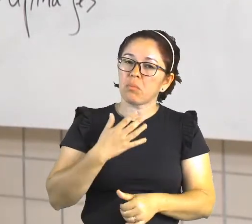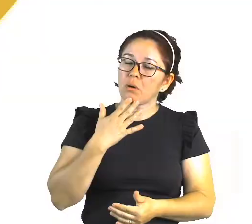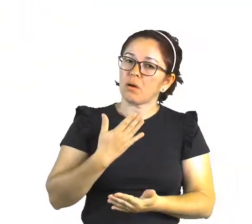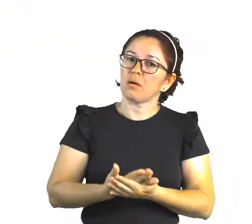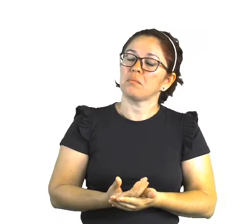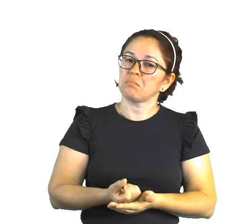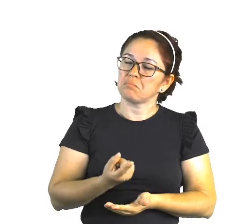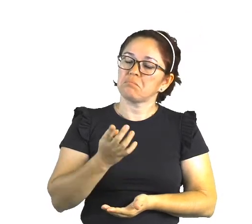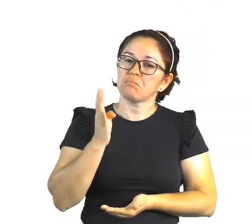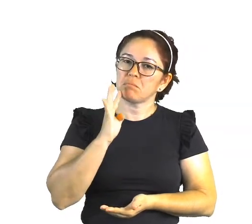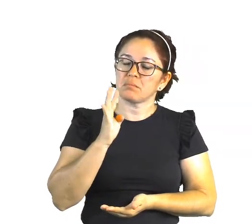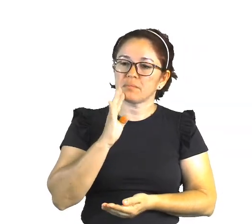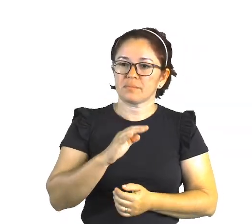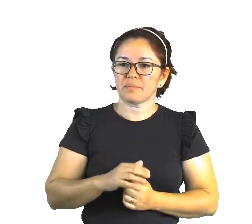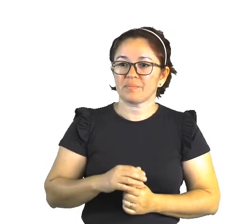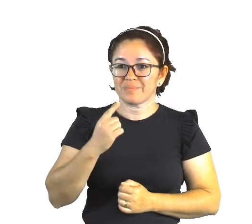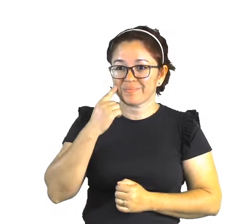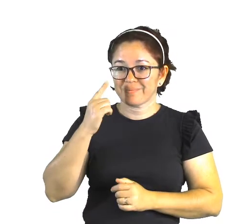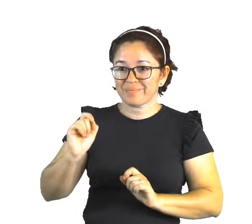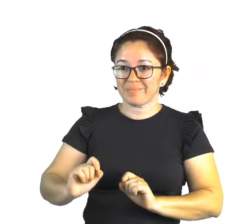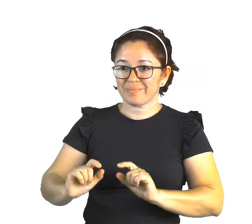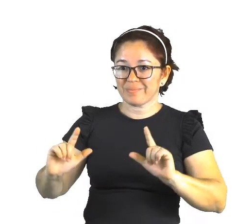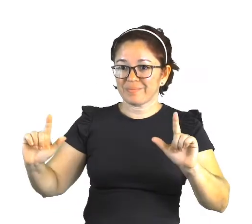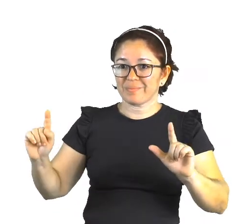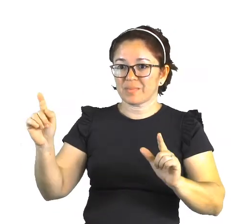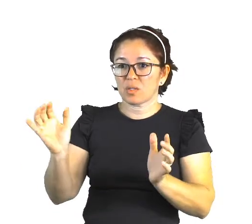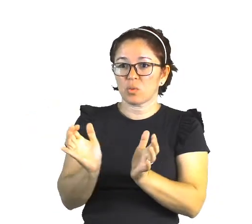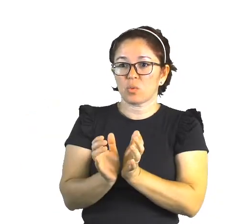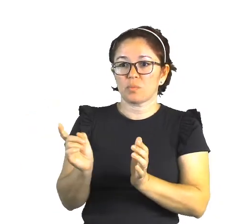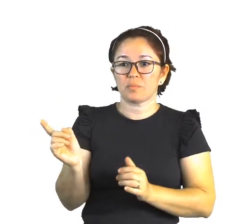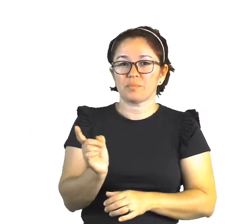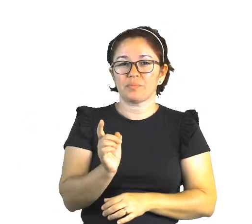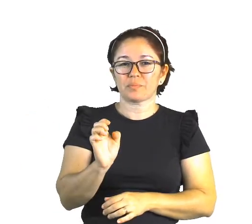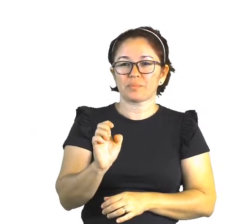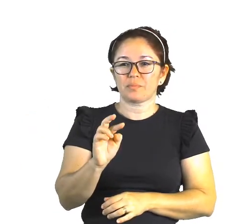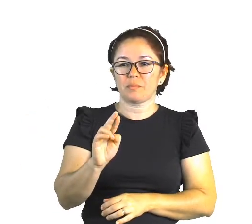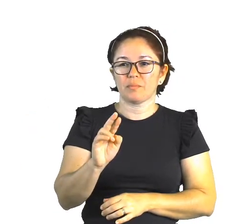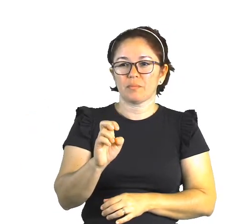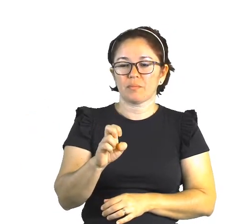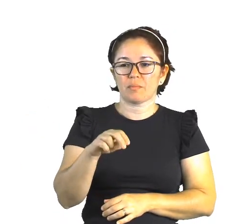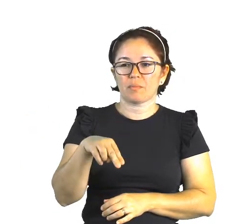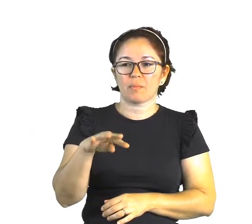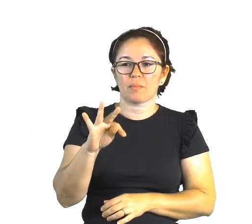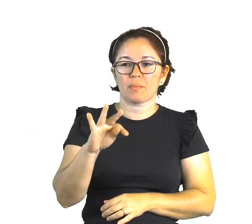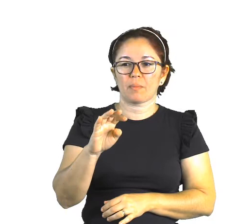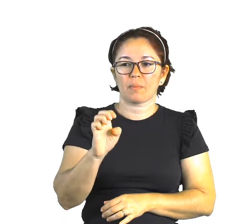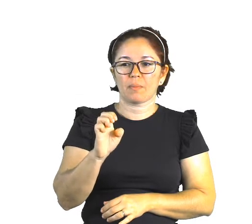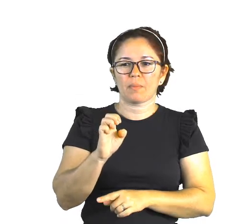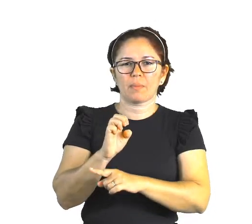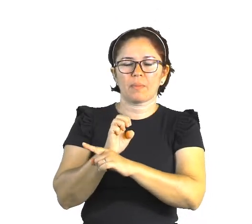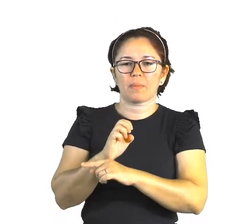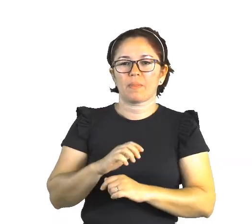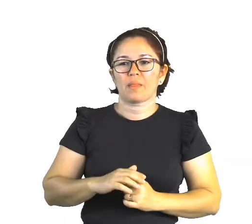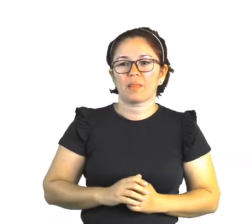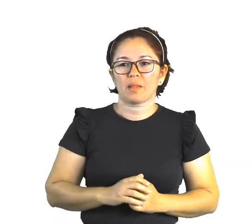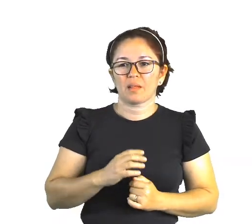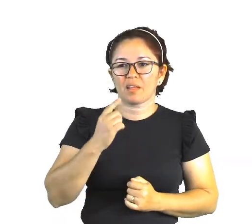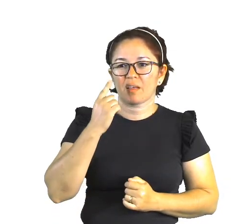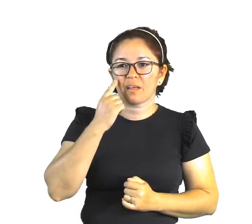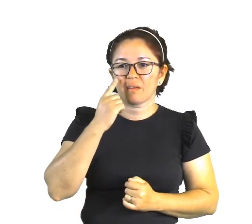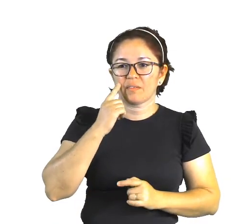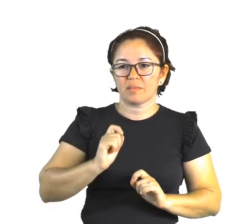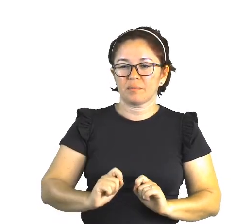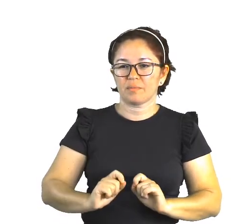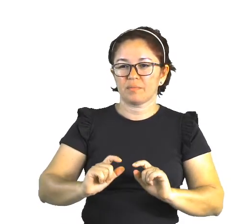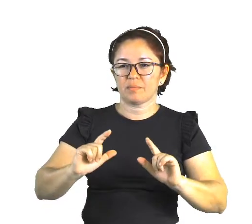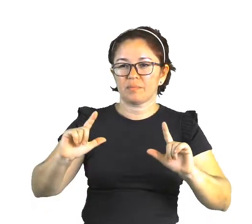Aqui nós temos a imagem dos povos Xerentes. Aqui nós temos uma imagem da